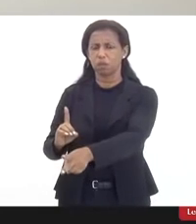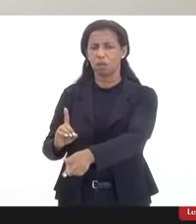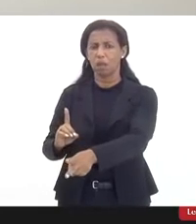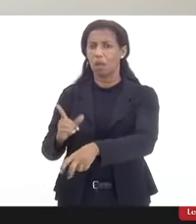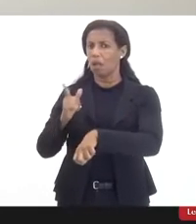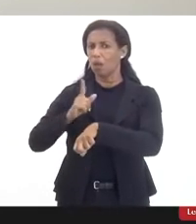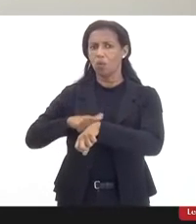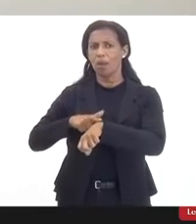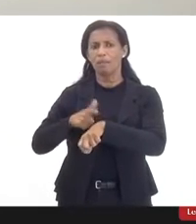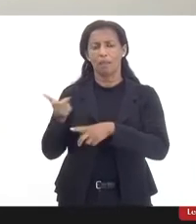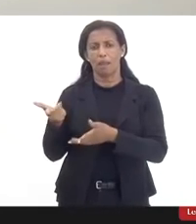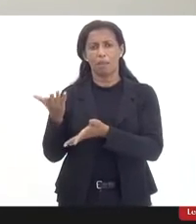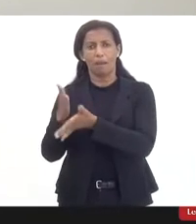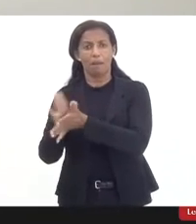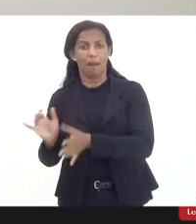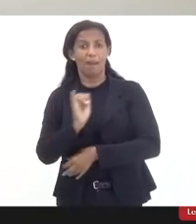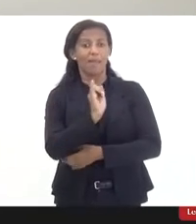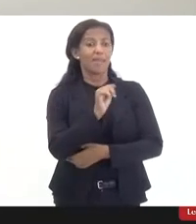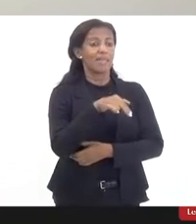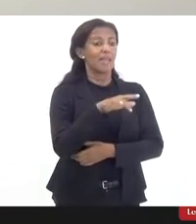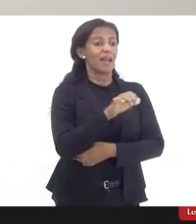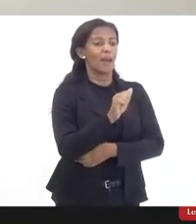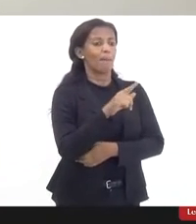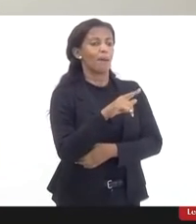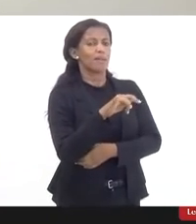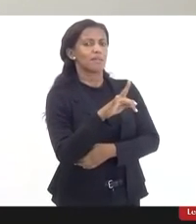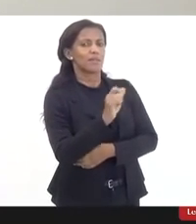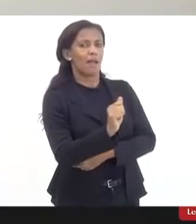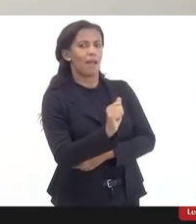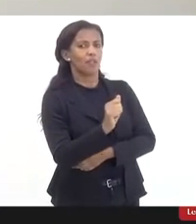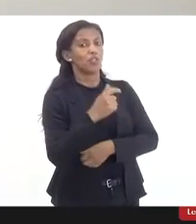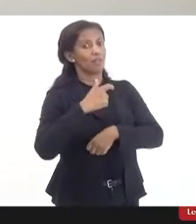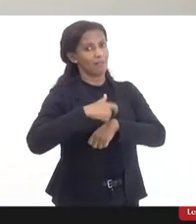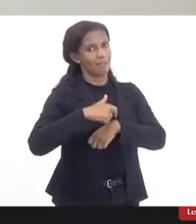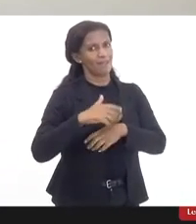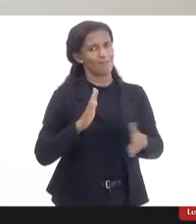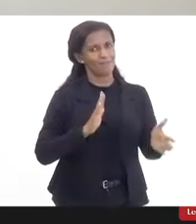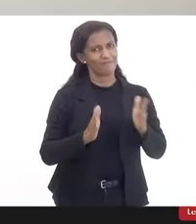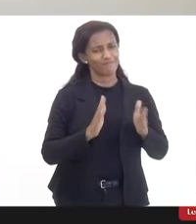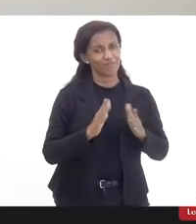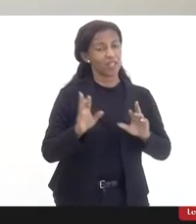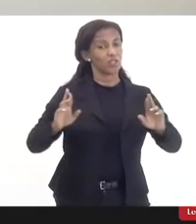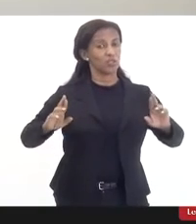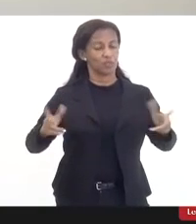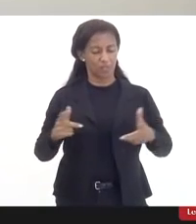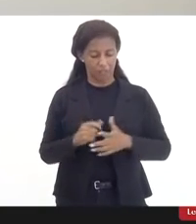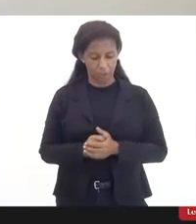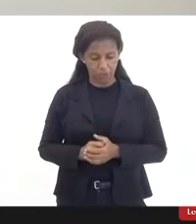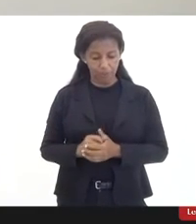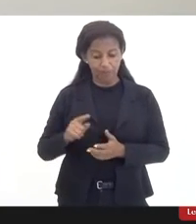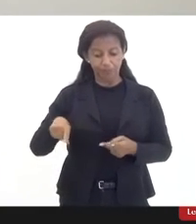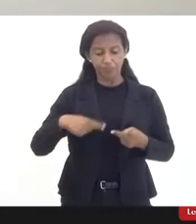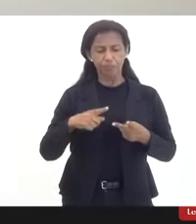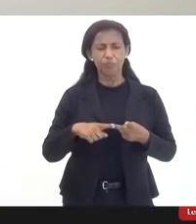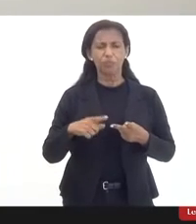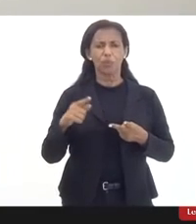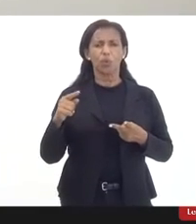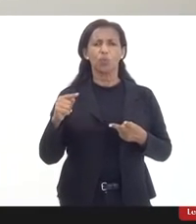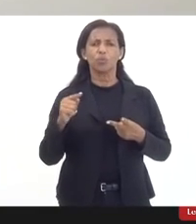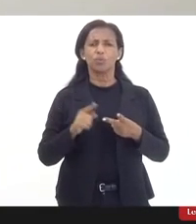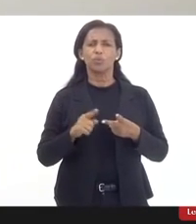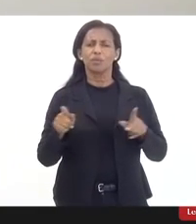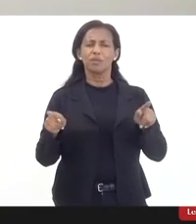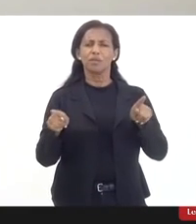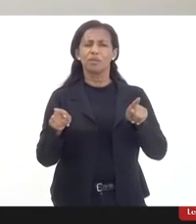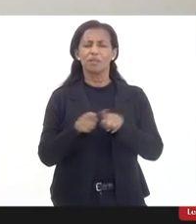não é temporária, incapacidade sim é temporária. E um outro ponto que me traz, que me salta aos olhos nesse projeto de lei,